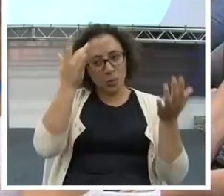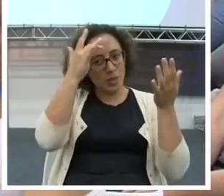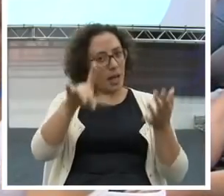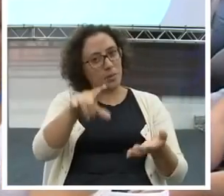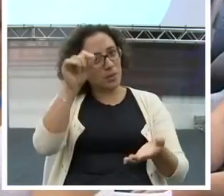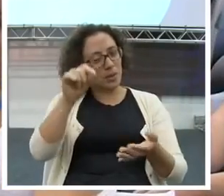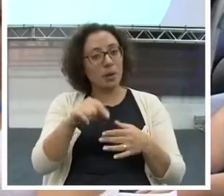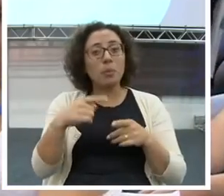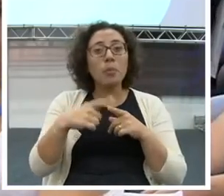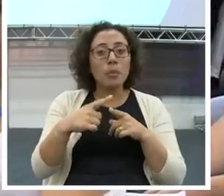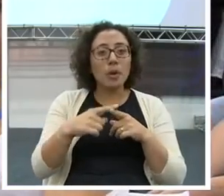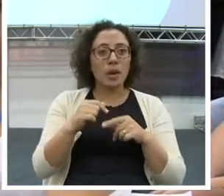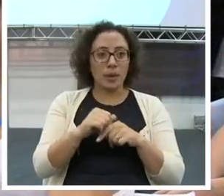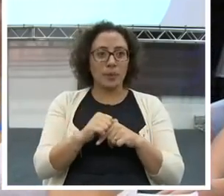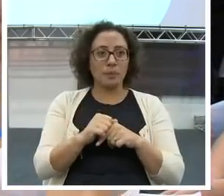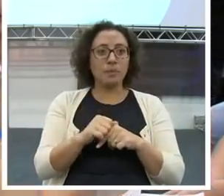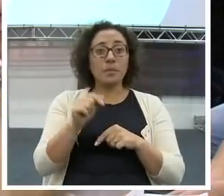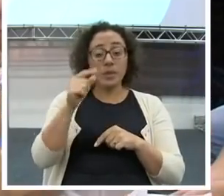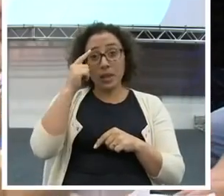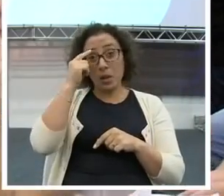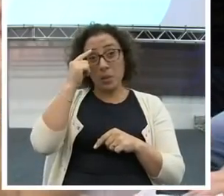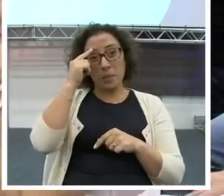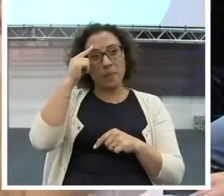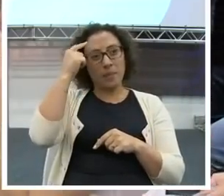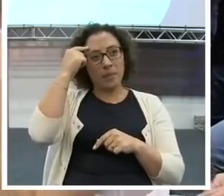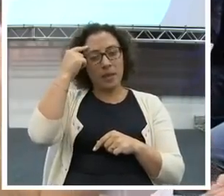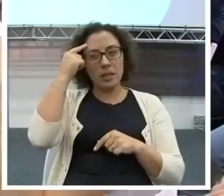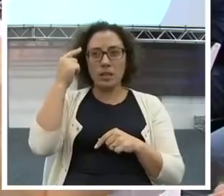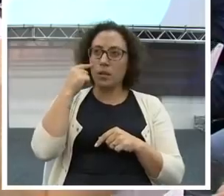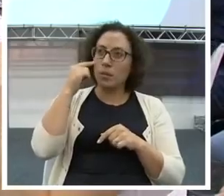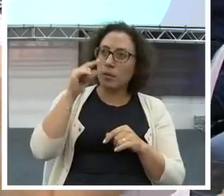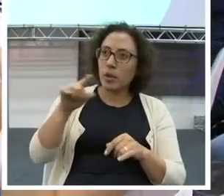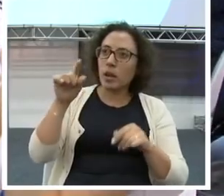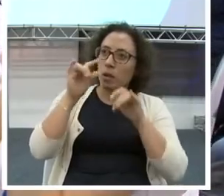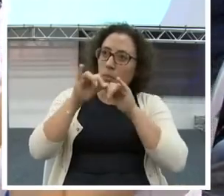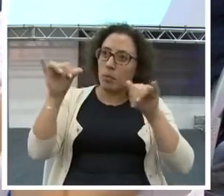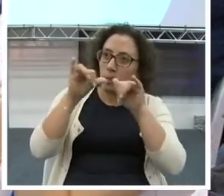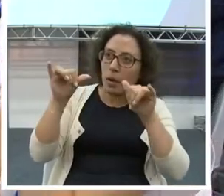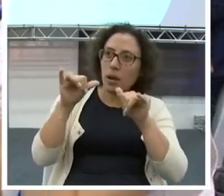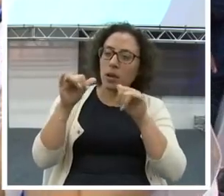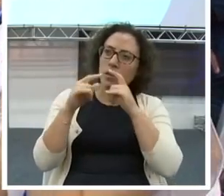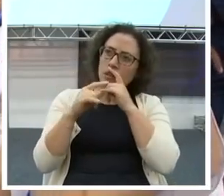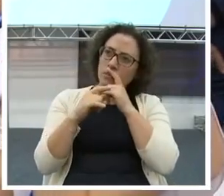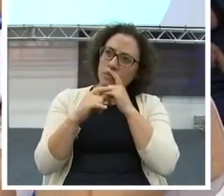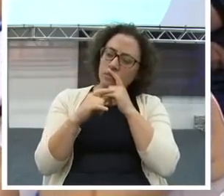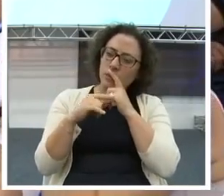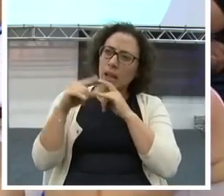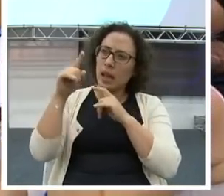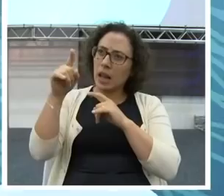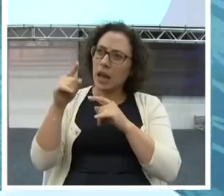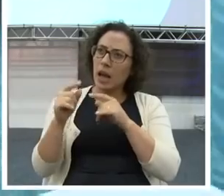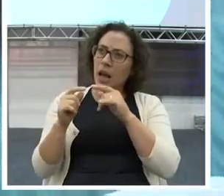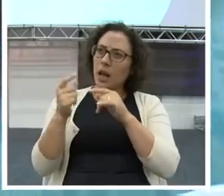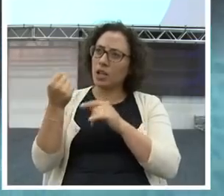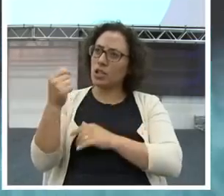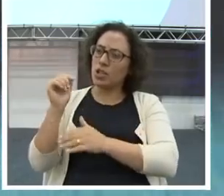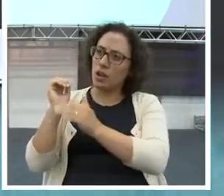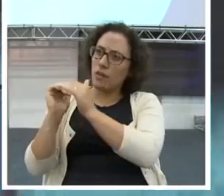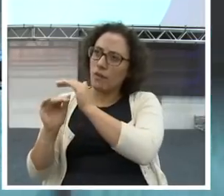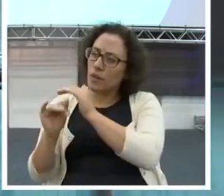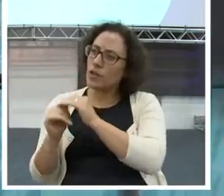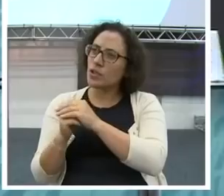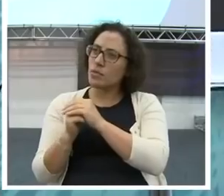Por quê? Quando você vê a propaganda de uma corretora de investimento ou a